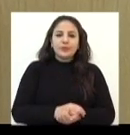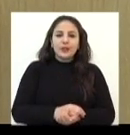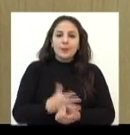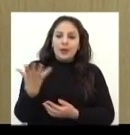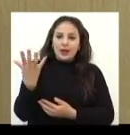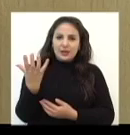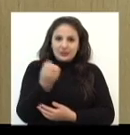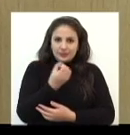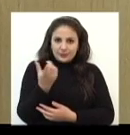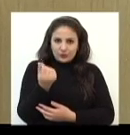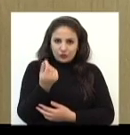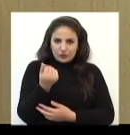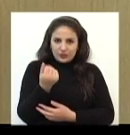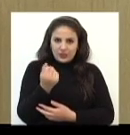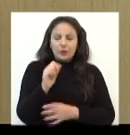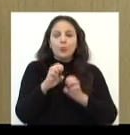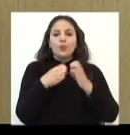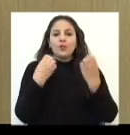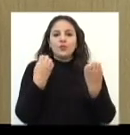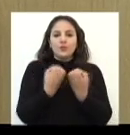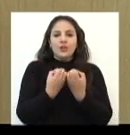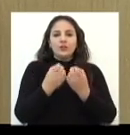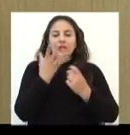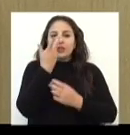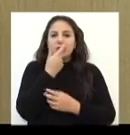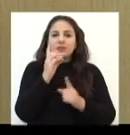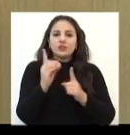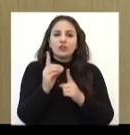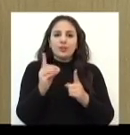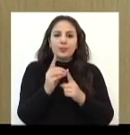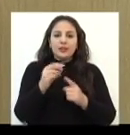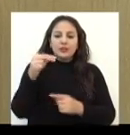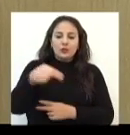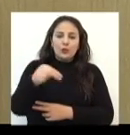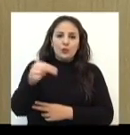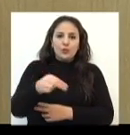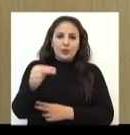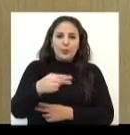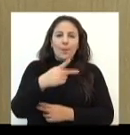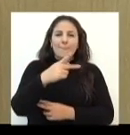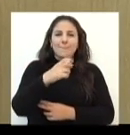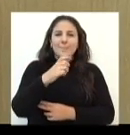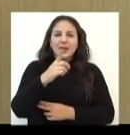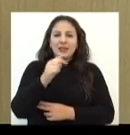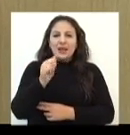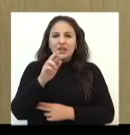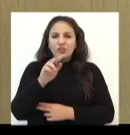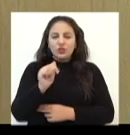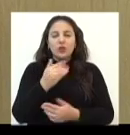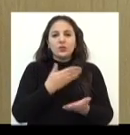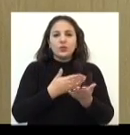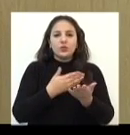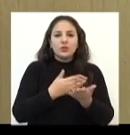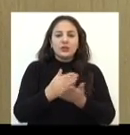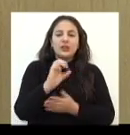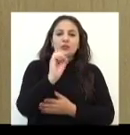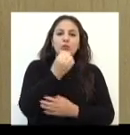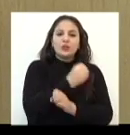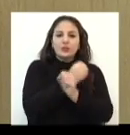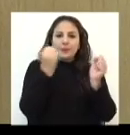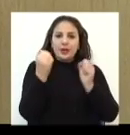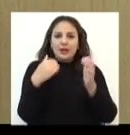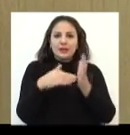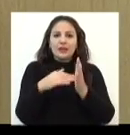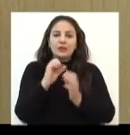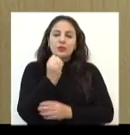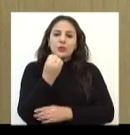captar recursos para o evento que será realizado em novembro. O pedágio vai acontecer das 8 horas da manhã às